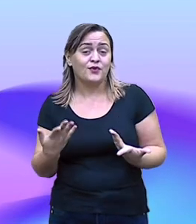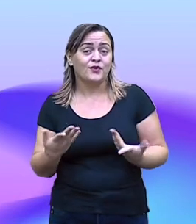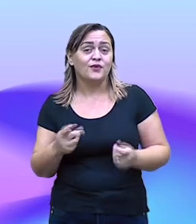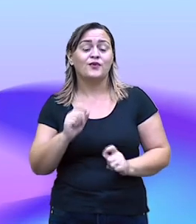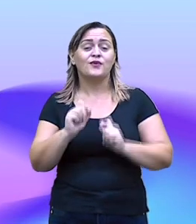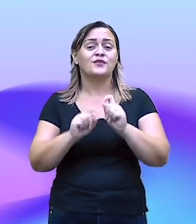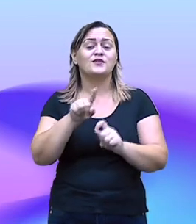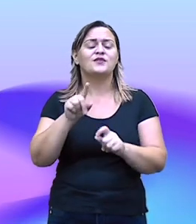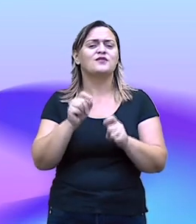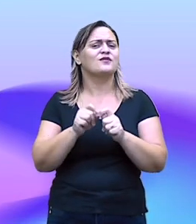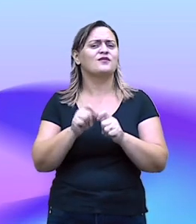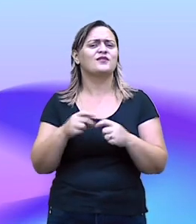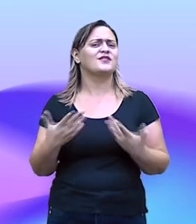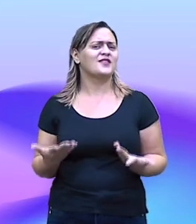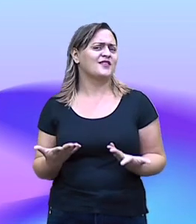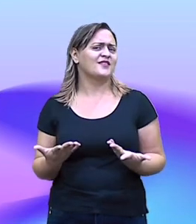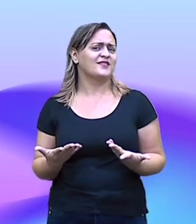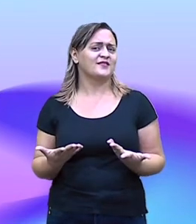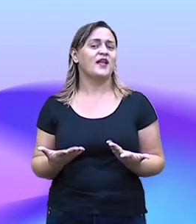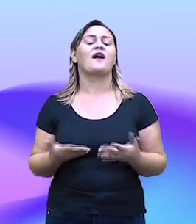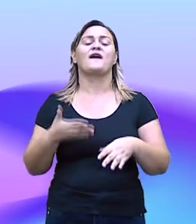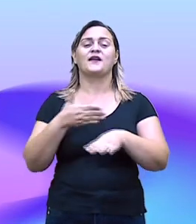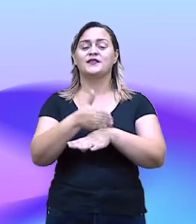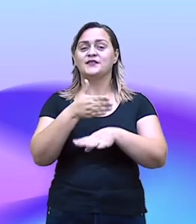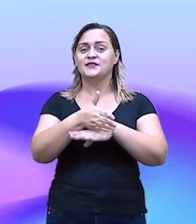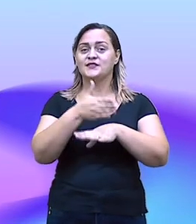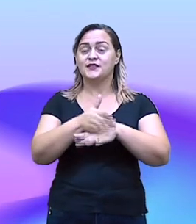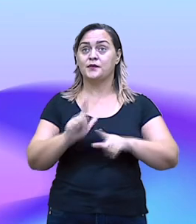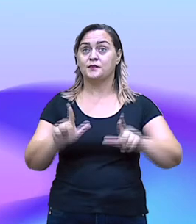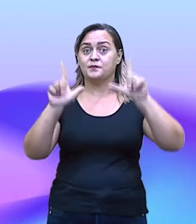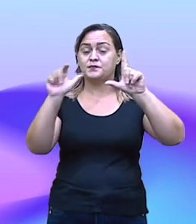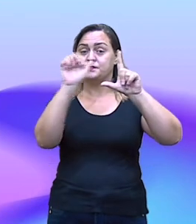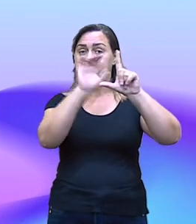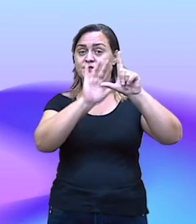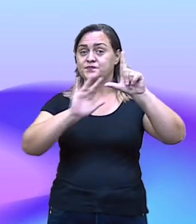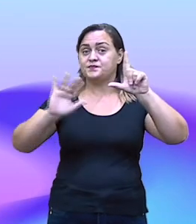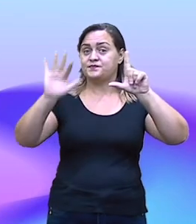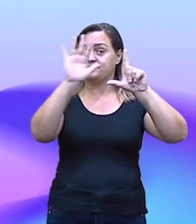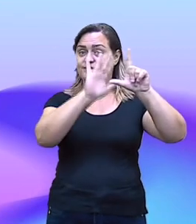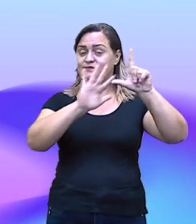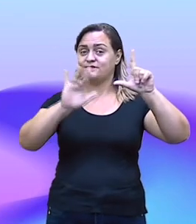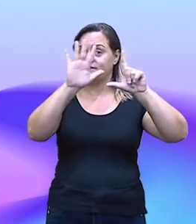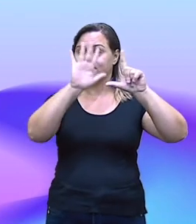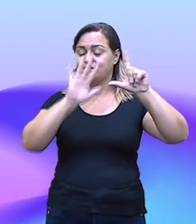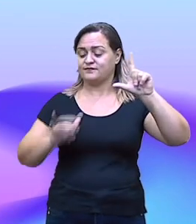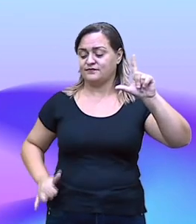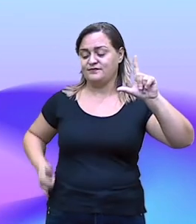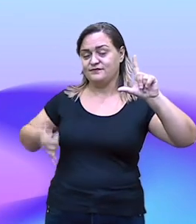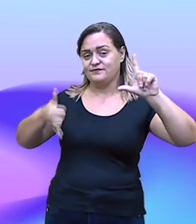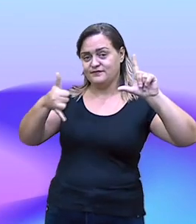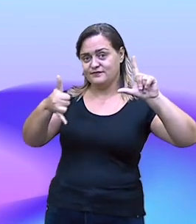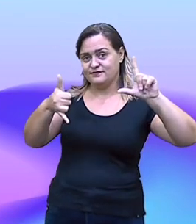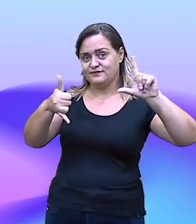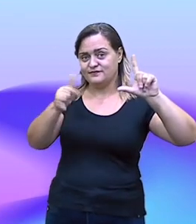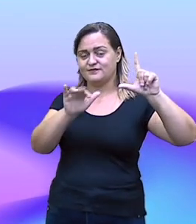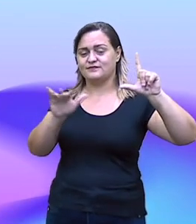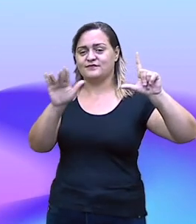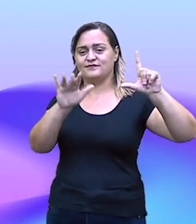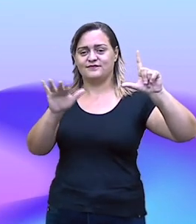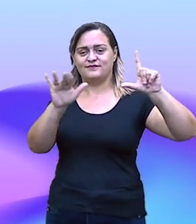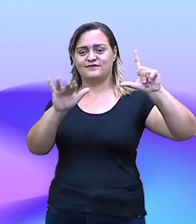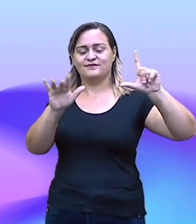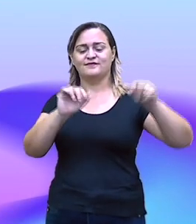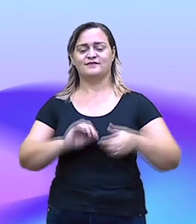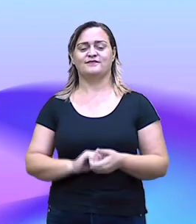Acessem a plataforma smedgv.com.br Ou aponte a câmera do seu celular para o QR Code no